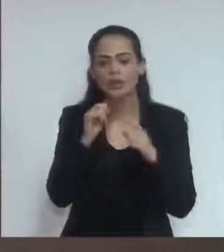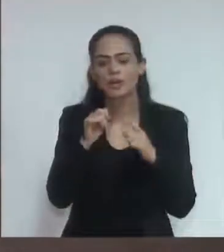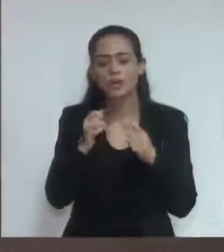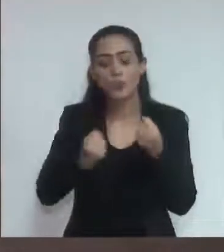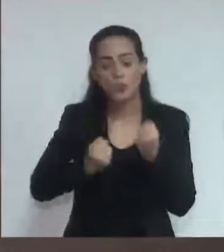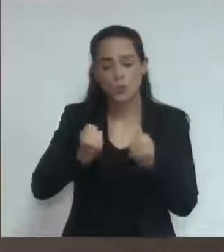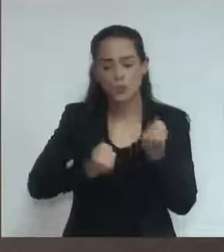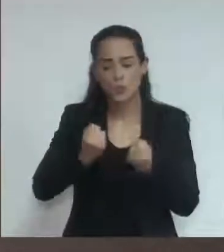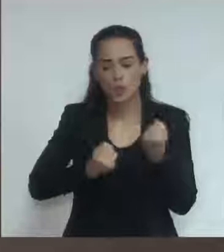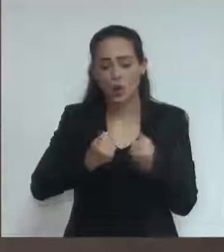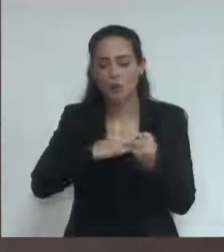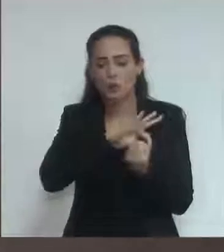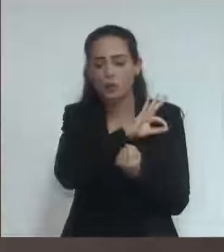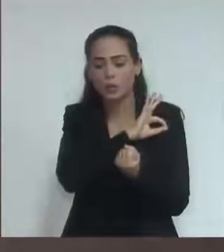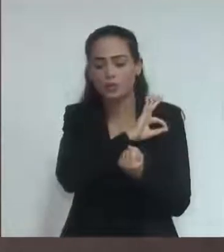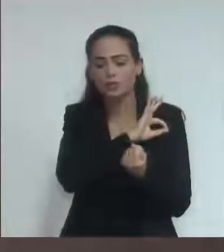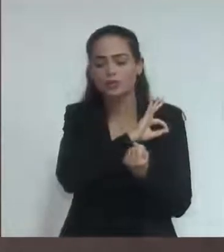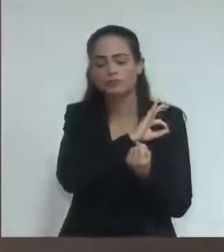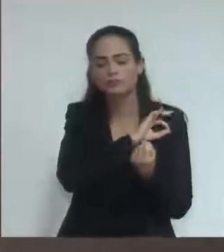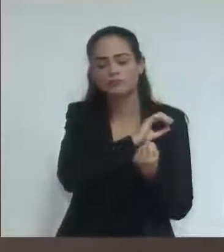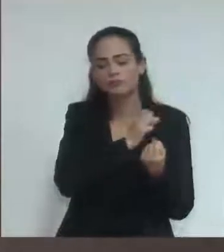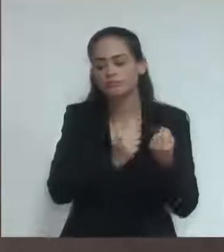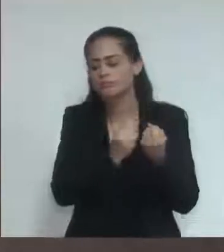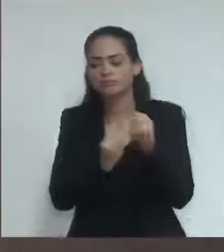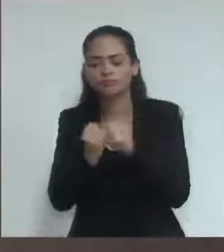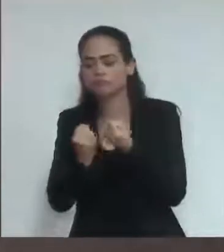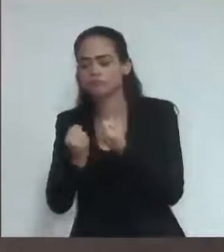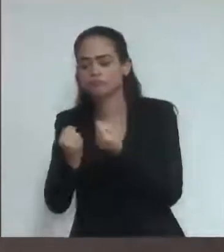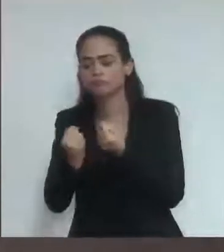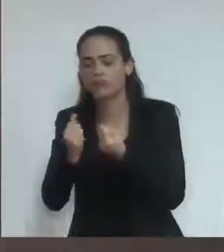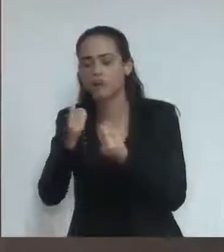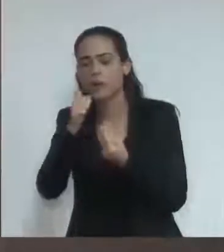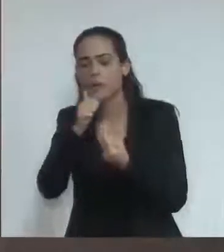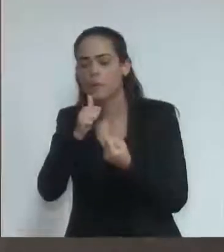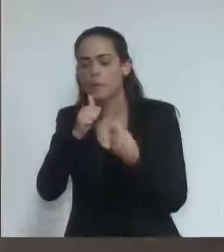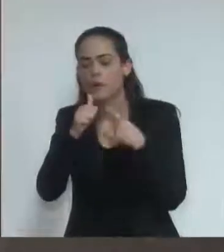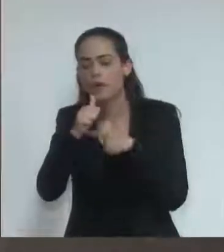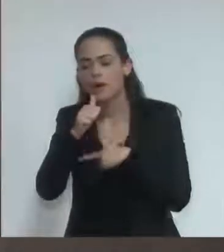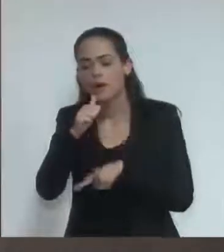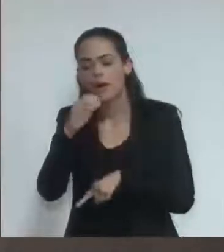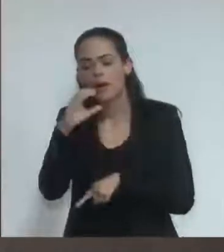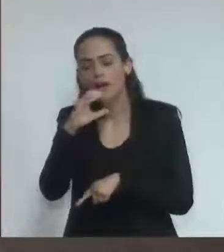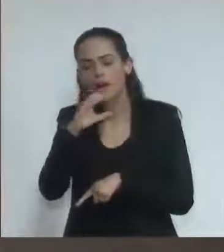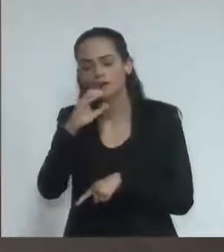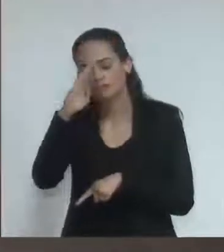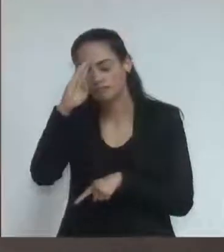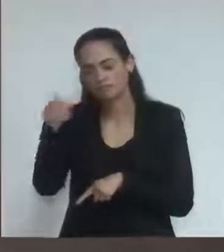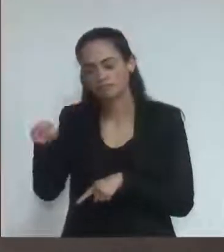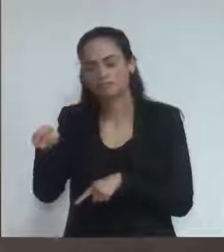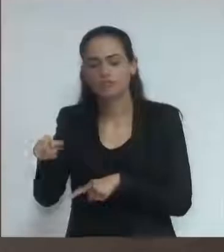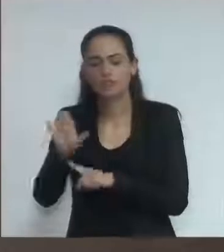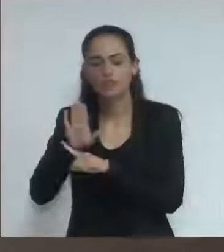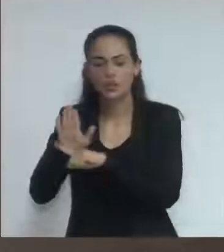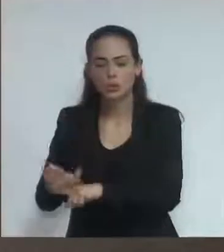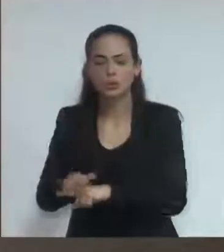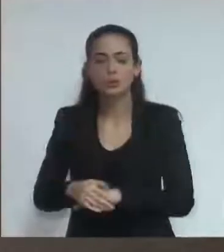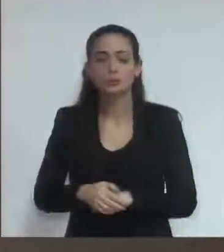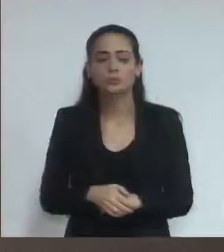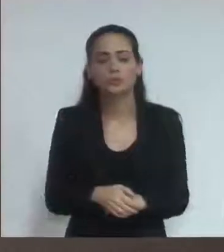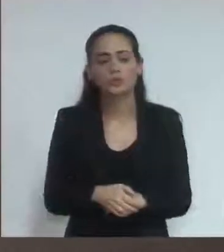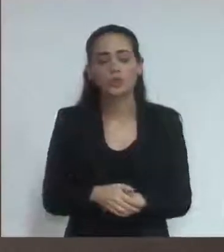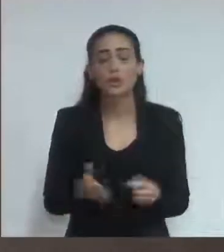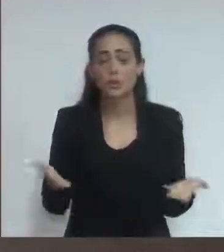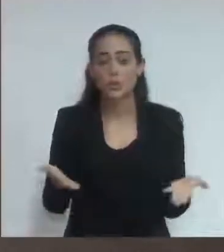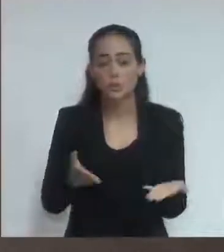hoje muitas e muitas e muitas mulheres são atacadas muitas mulheres